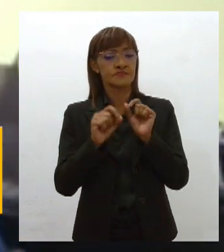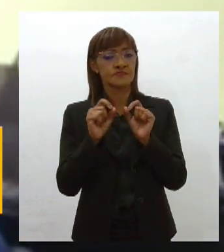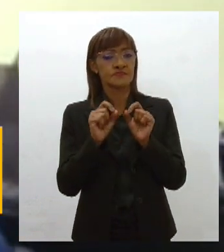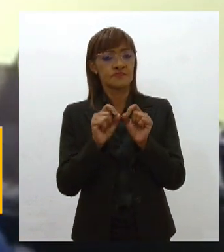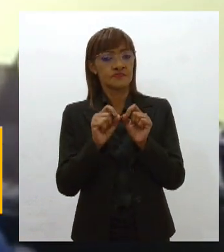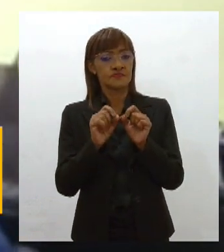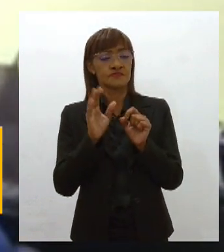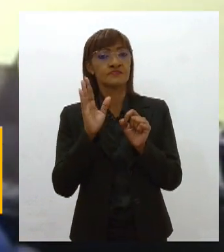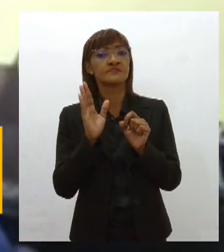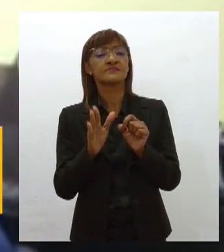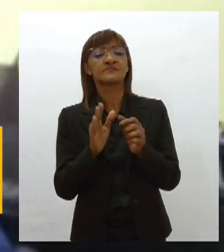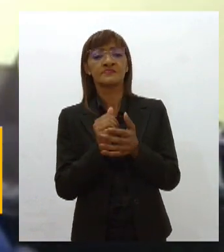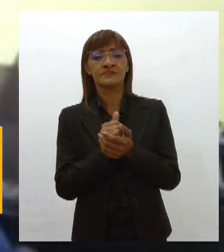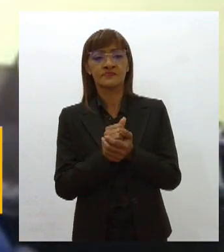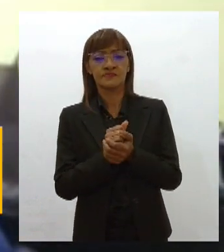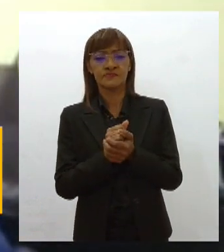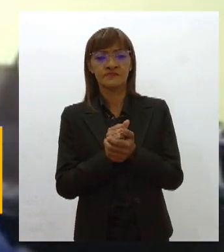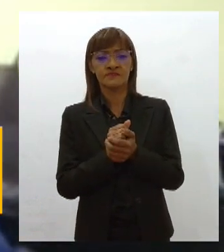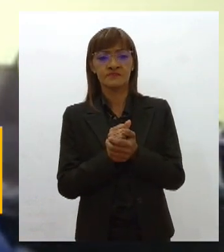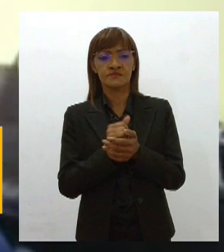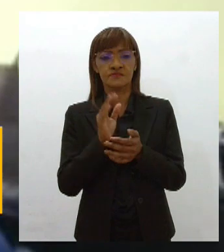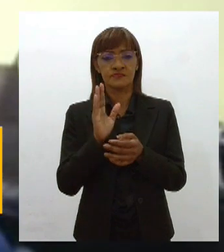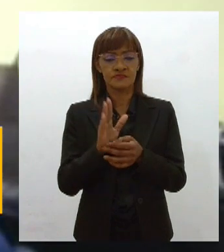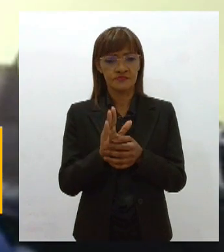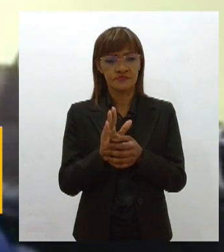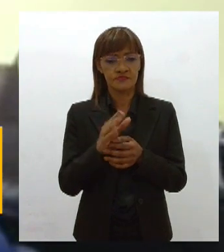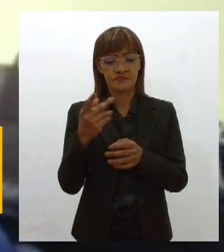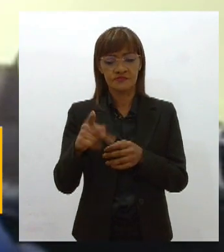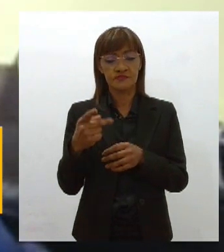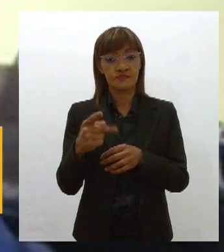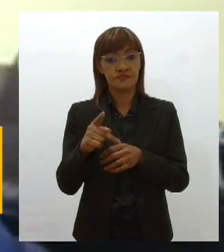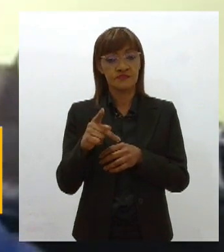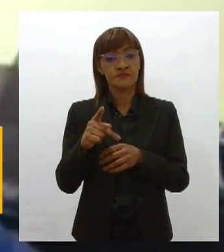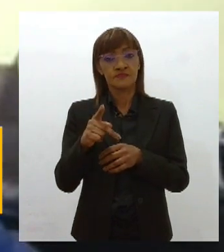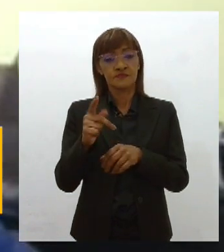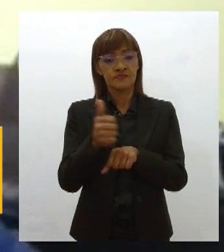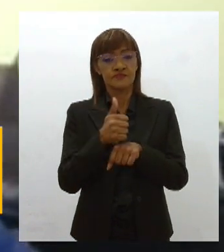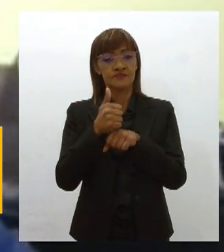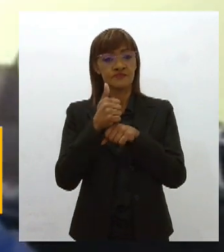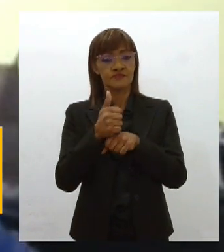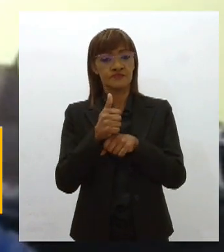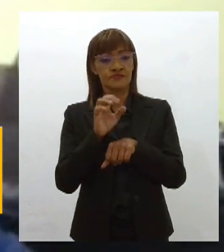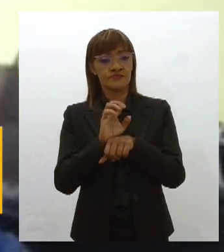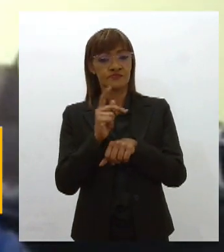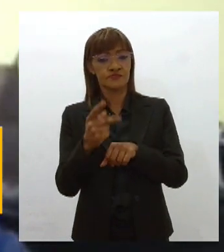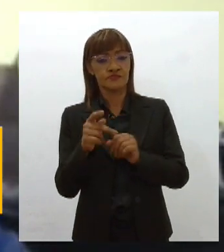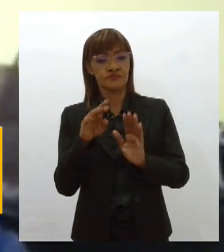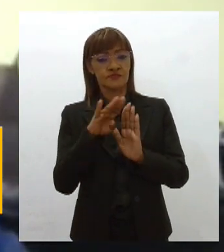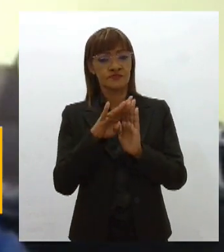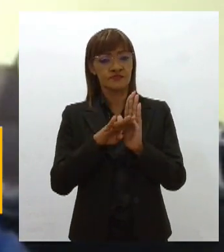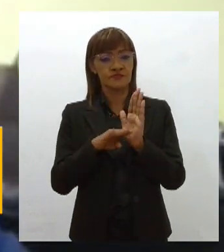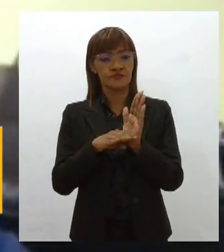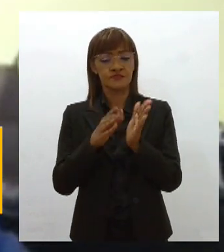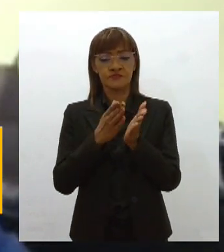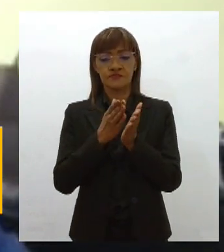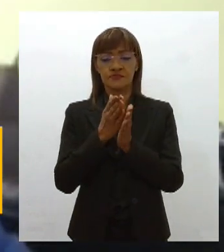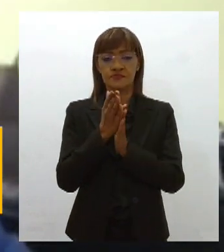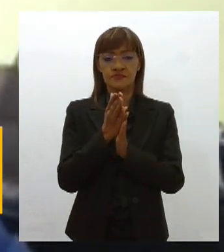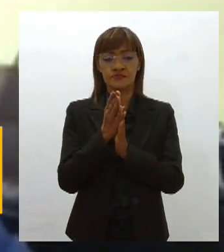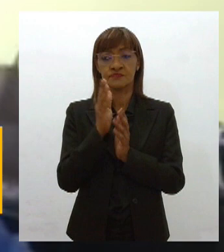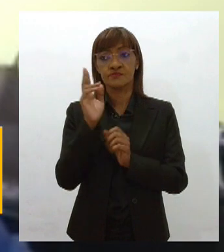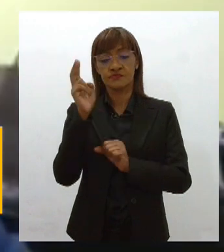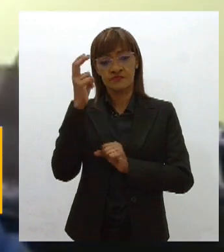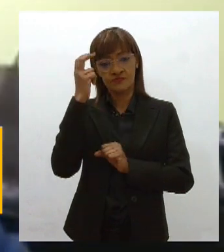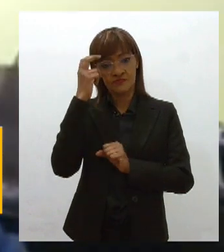aspiração dos agentes culturais do nosso Estado, que foi a aprovação do Plano Estadual de Cultura. Além